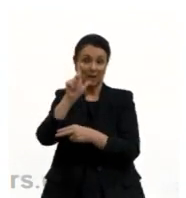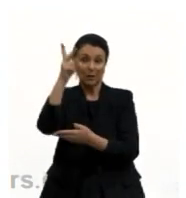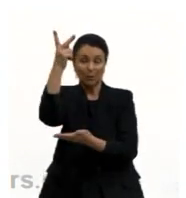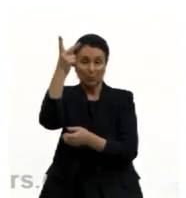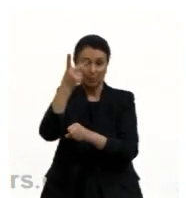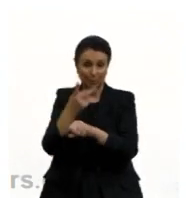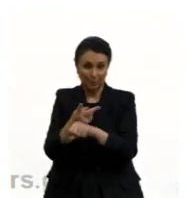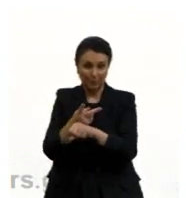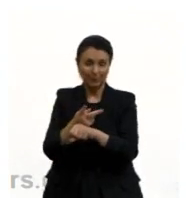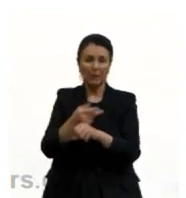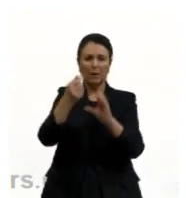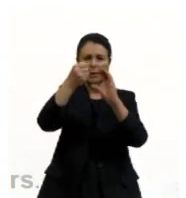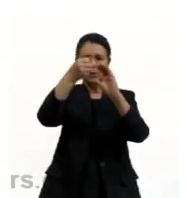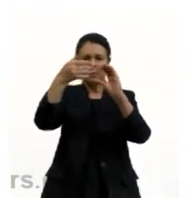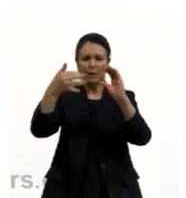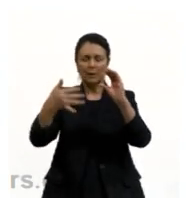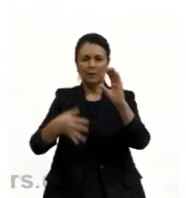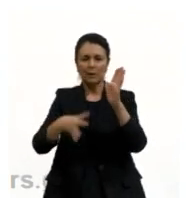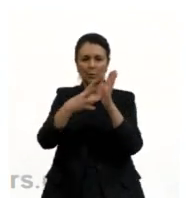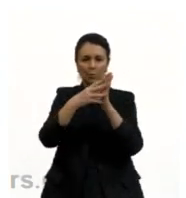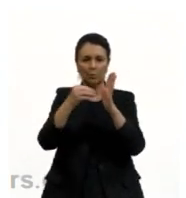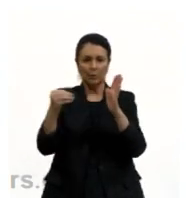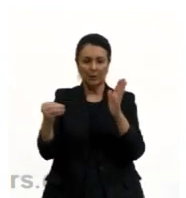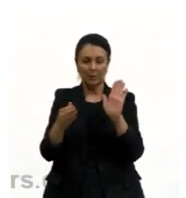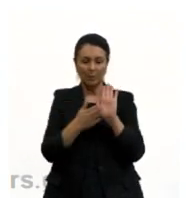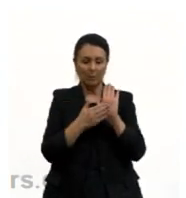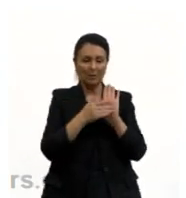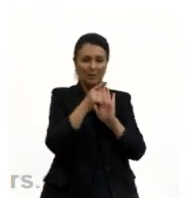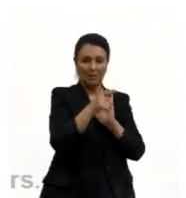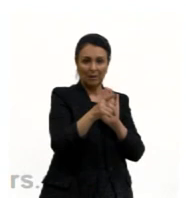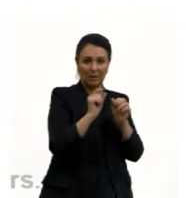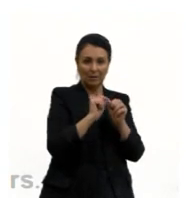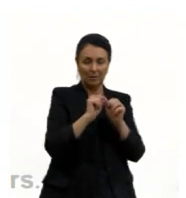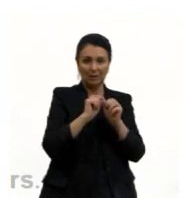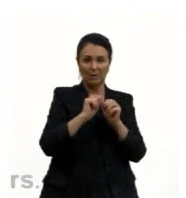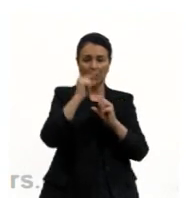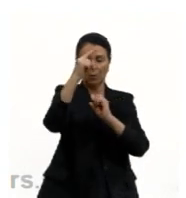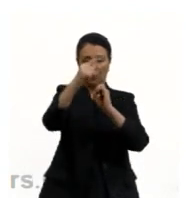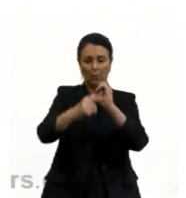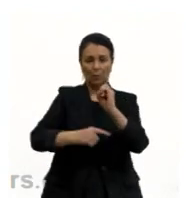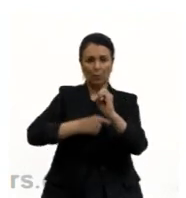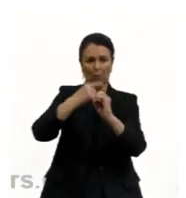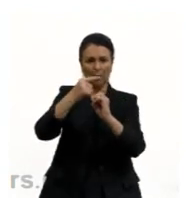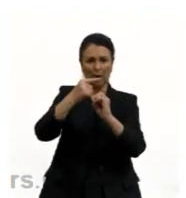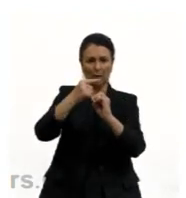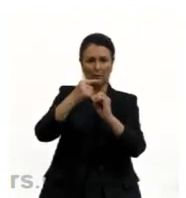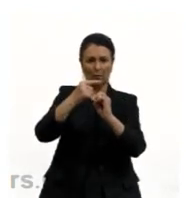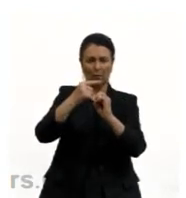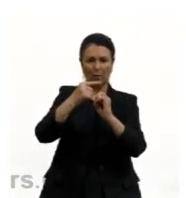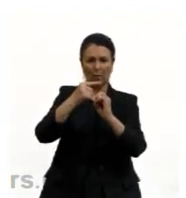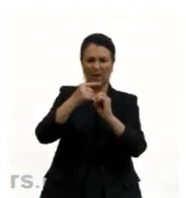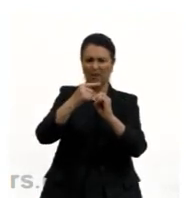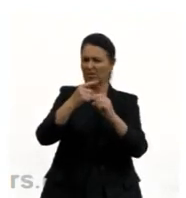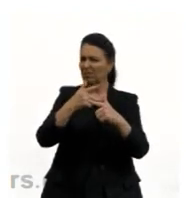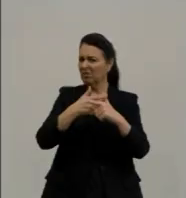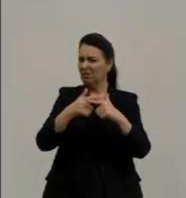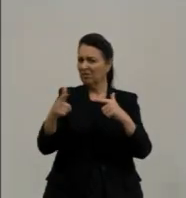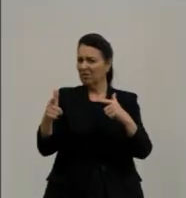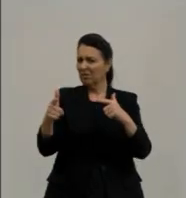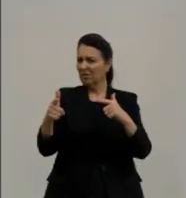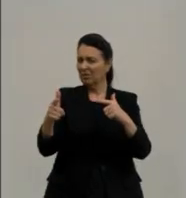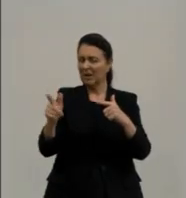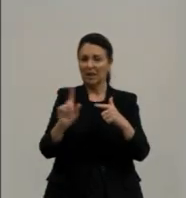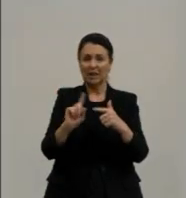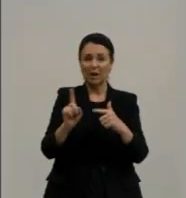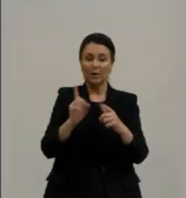E uma característica do modelo proposto por ele é que o átomo é indivisível? Não, ele acabou com a indivisibilidade,